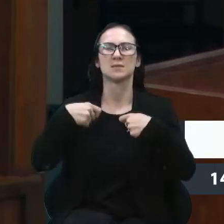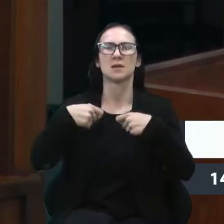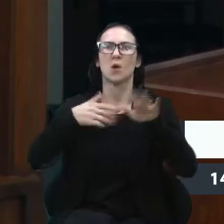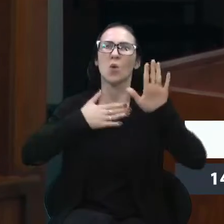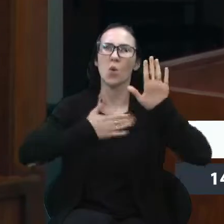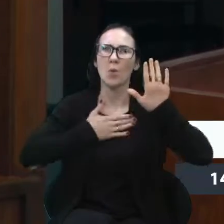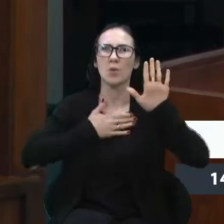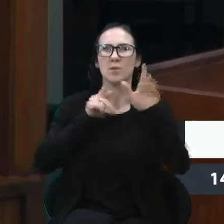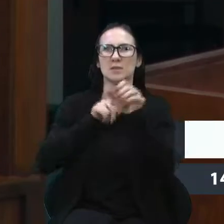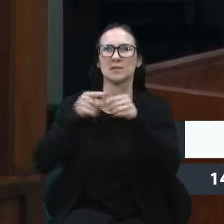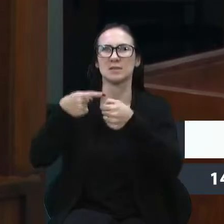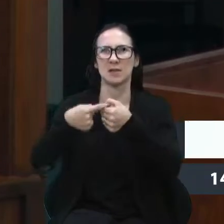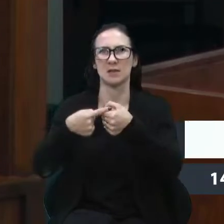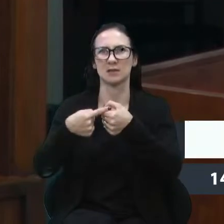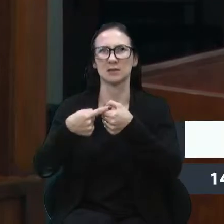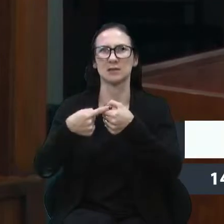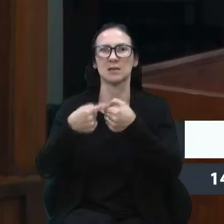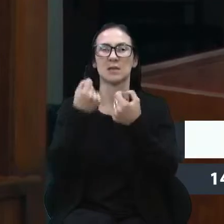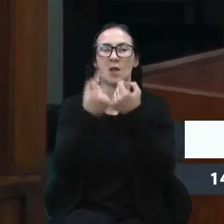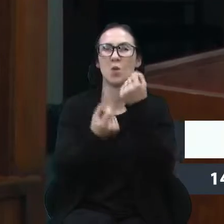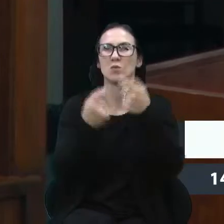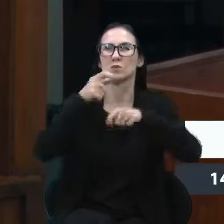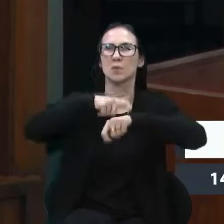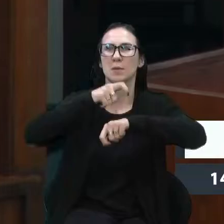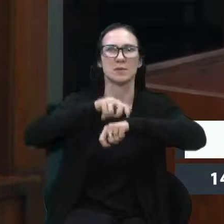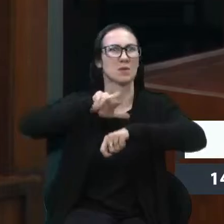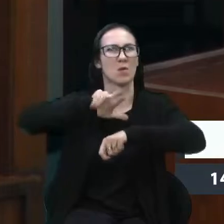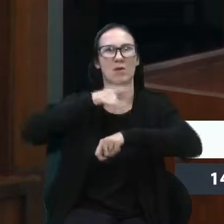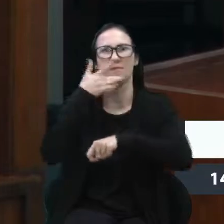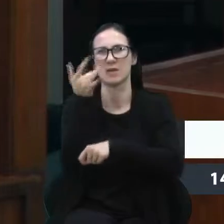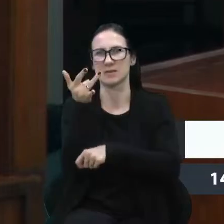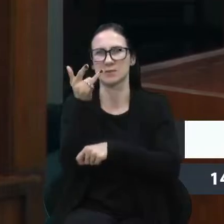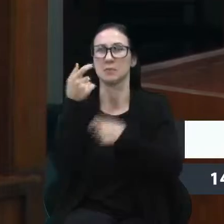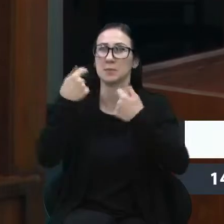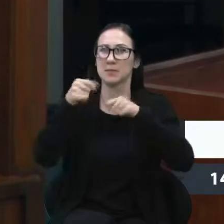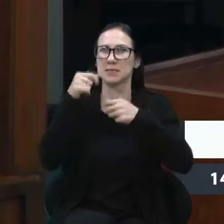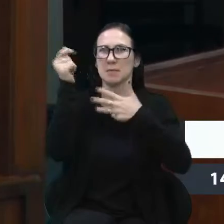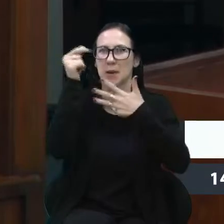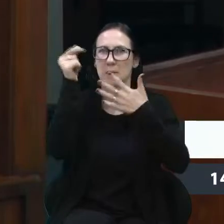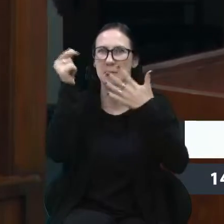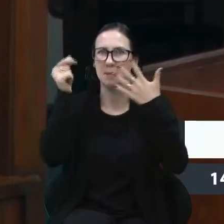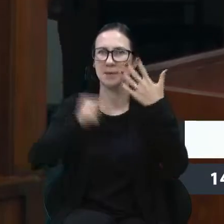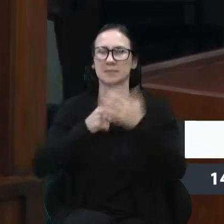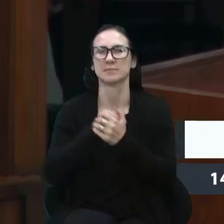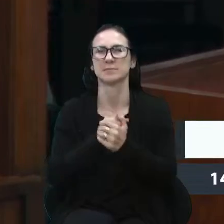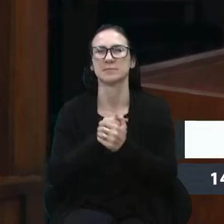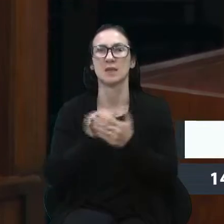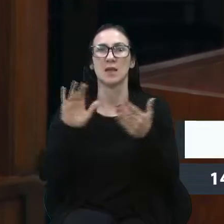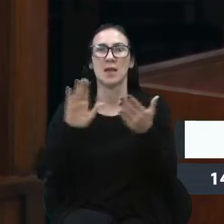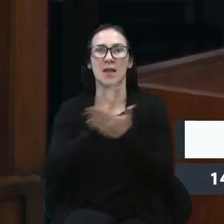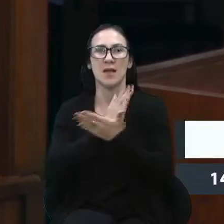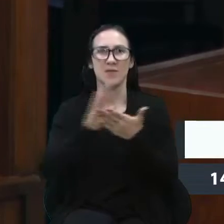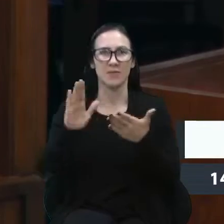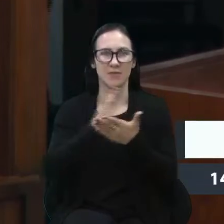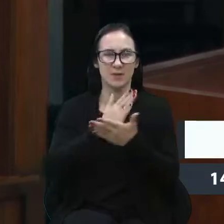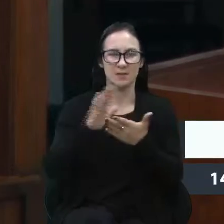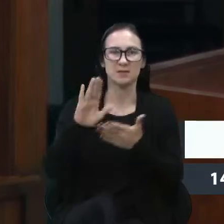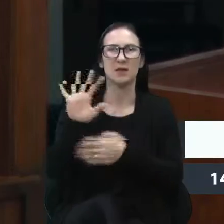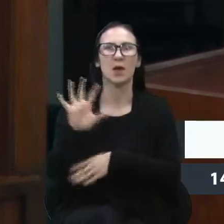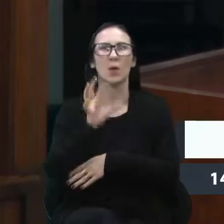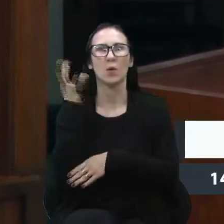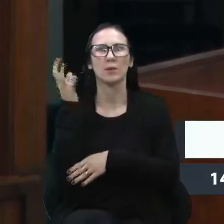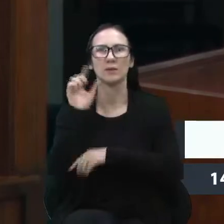em momentos que não são fáceis. Em momentos, muitas vezes, muitas vezes,